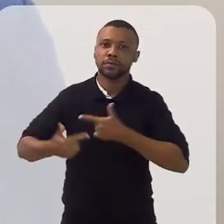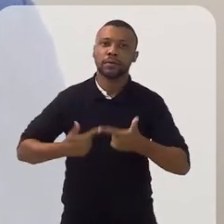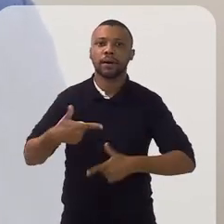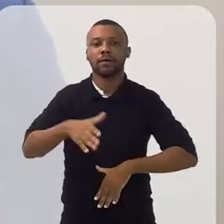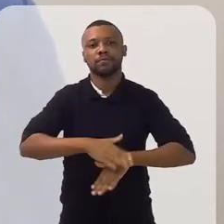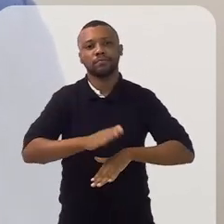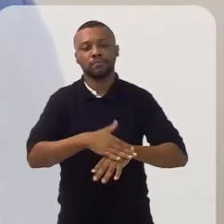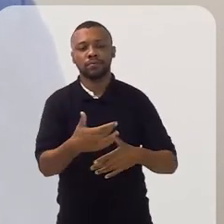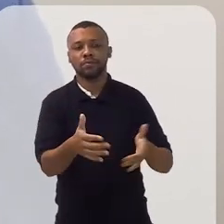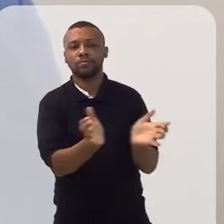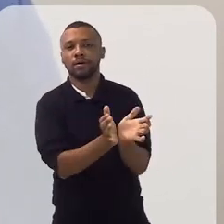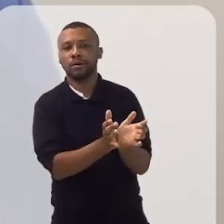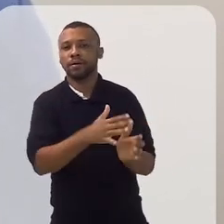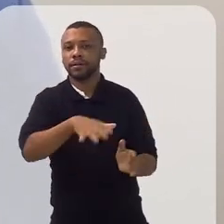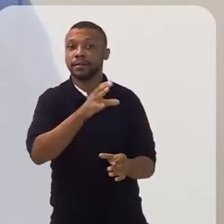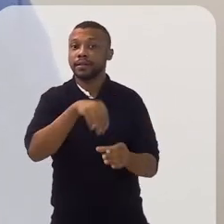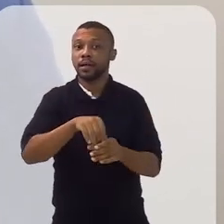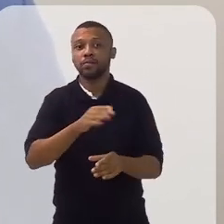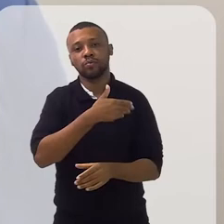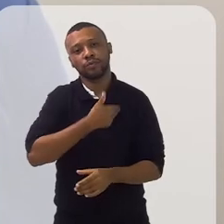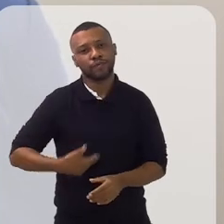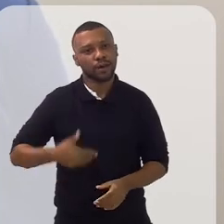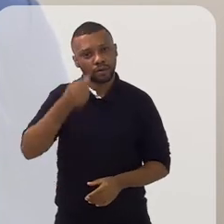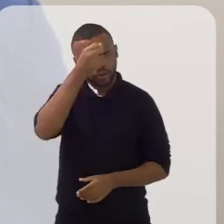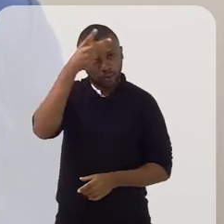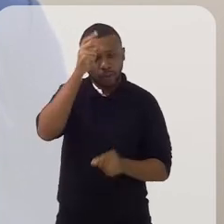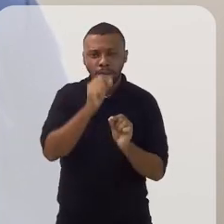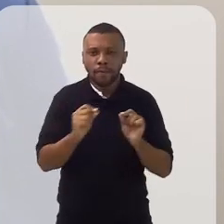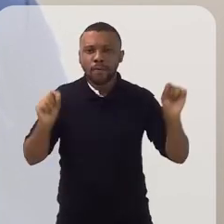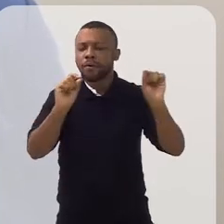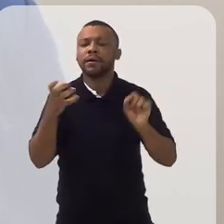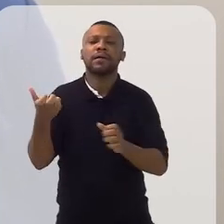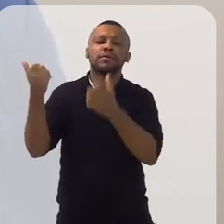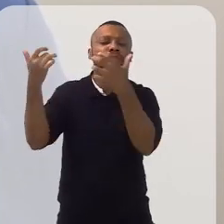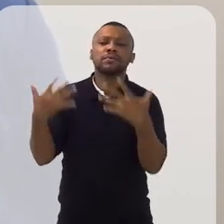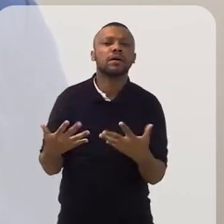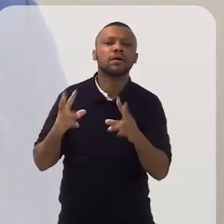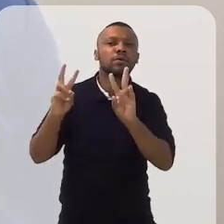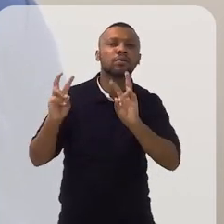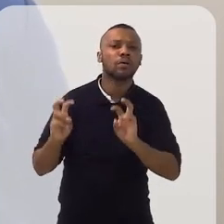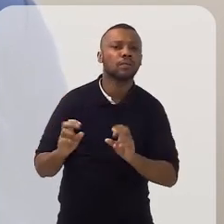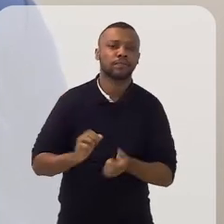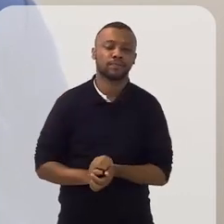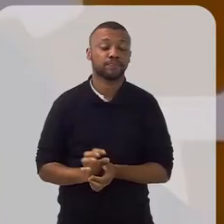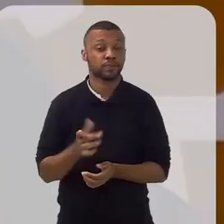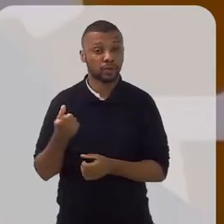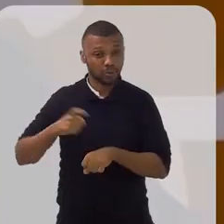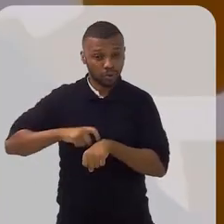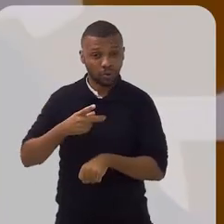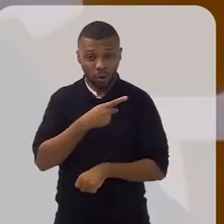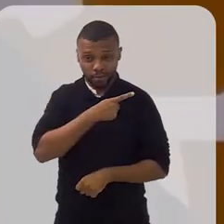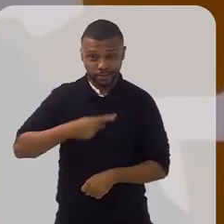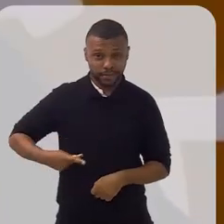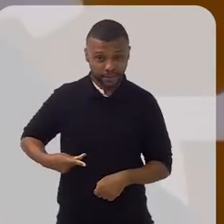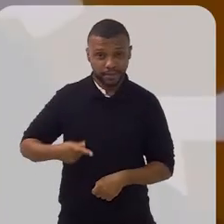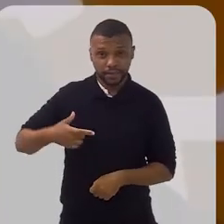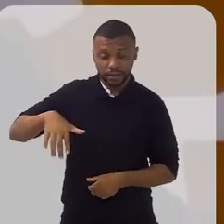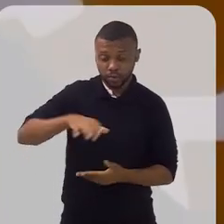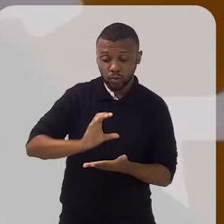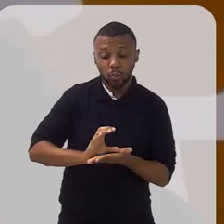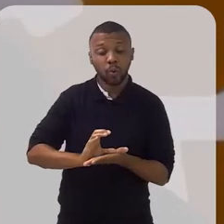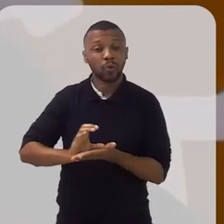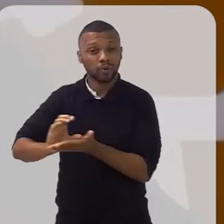que eles fazem nos governos, nos municípios. Queria que você falasse um pouquinho sobre isso. Então, quando eu assumi a presidência aqui em